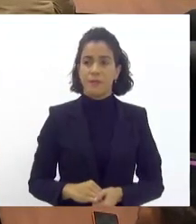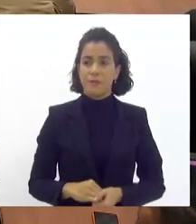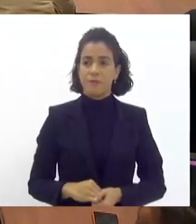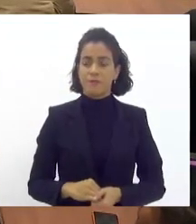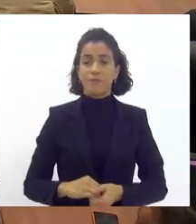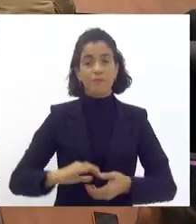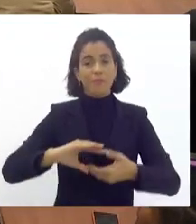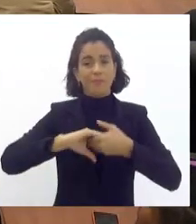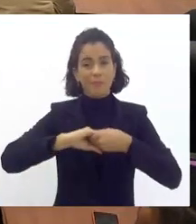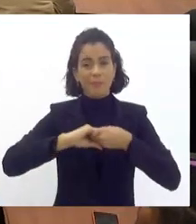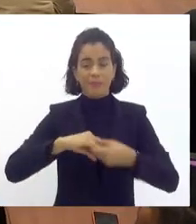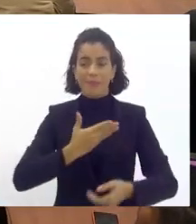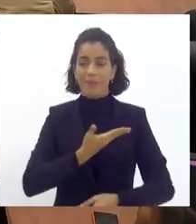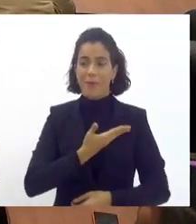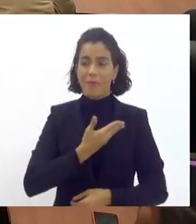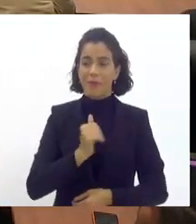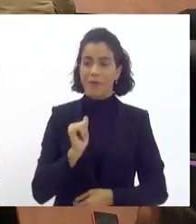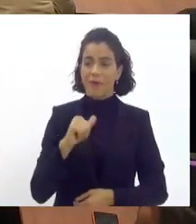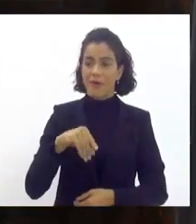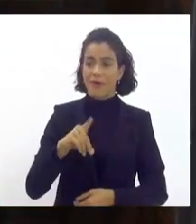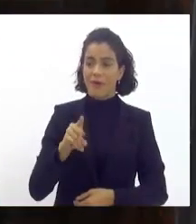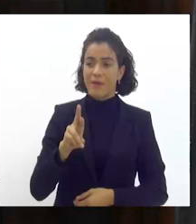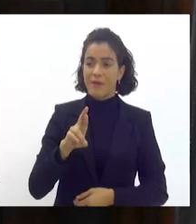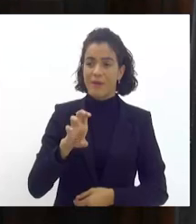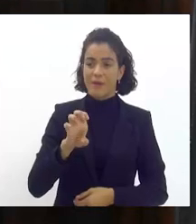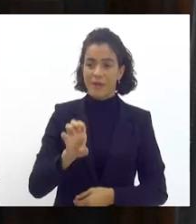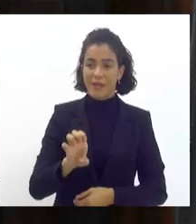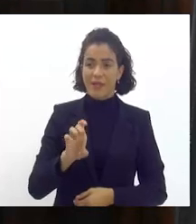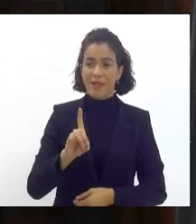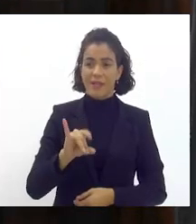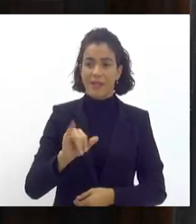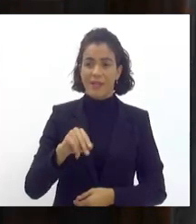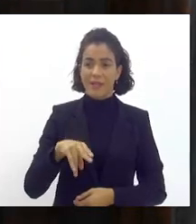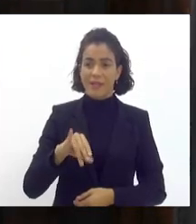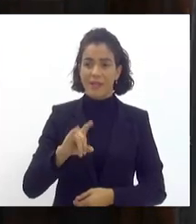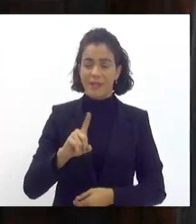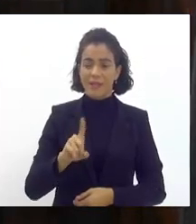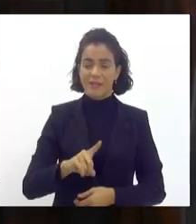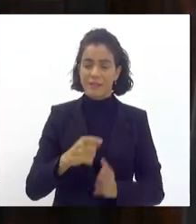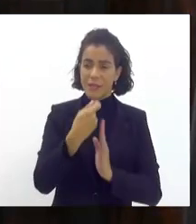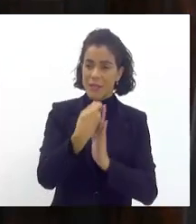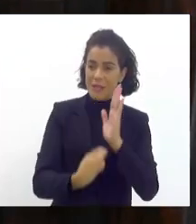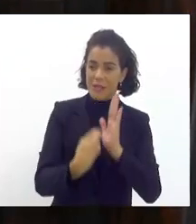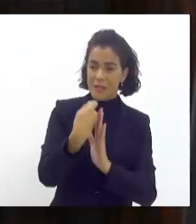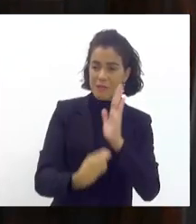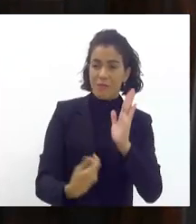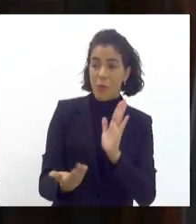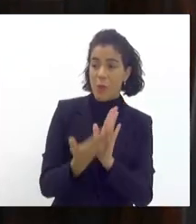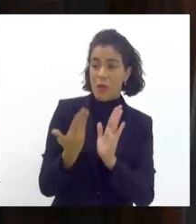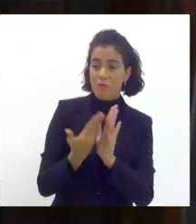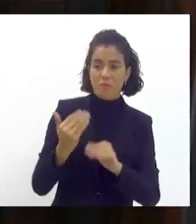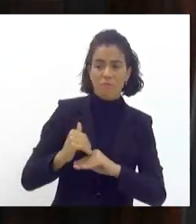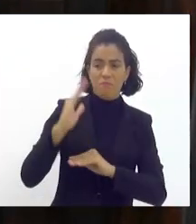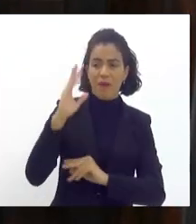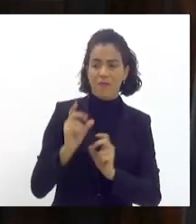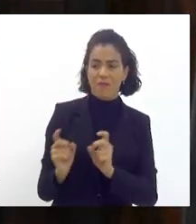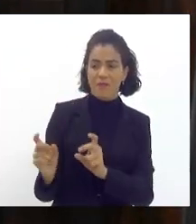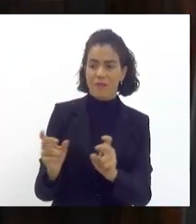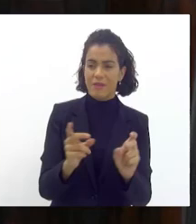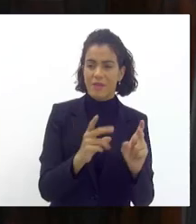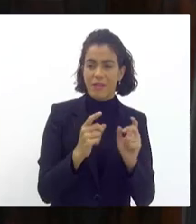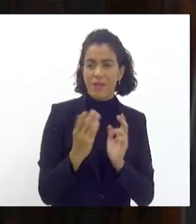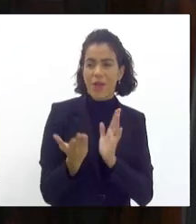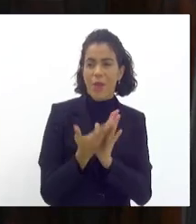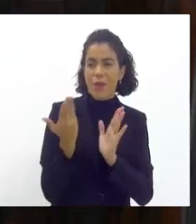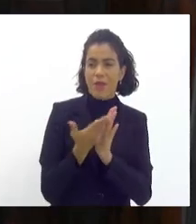saudar aqui meu amigo André Diniz escritor um dos dez livros mais vendidos do Brasil que o Almanaca do Samba quero